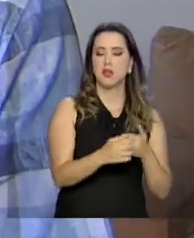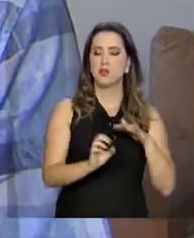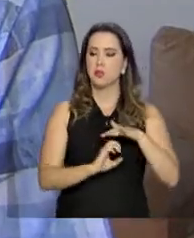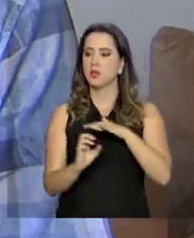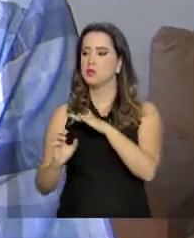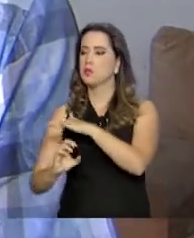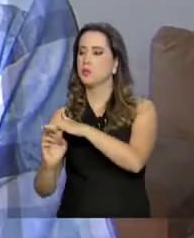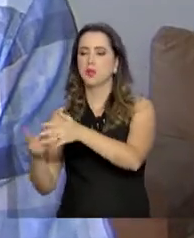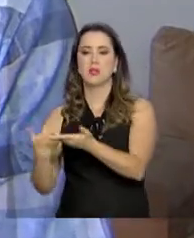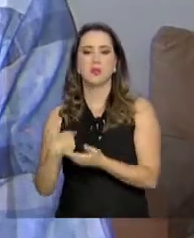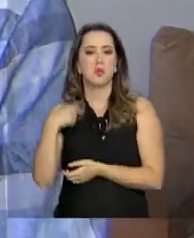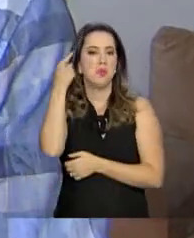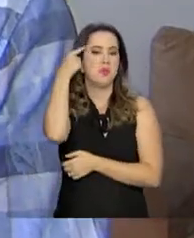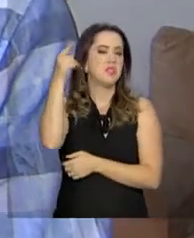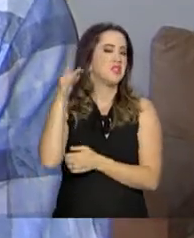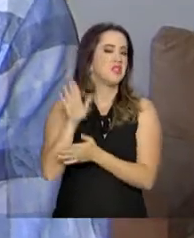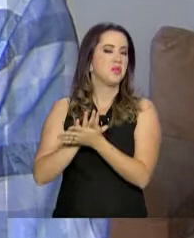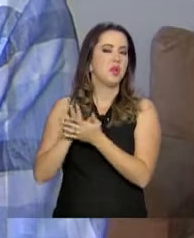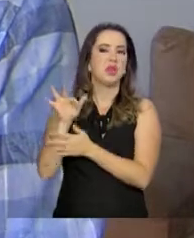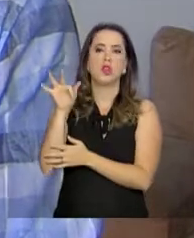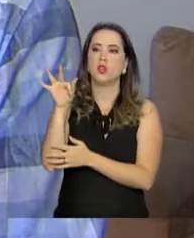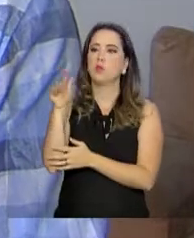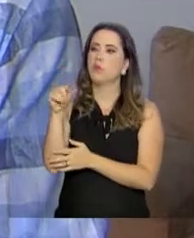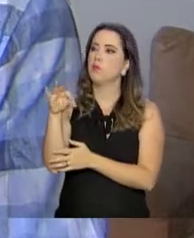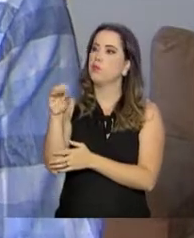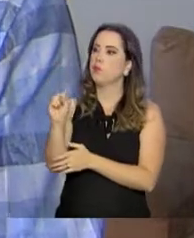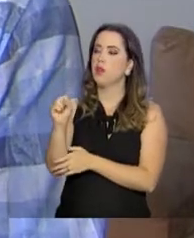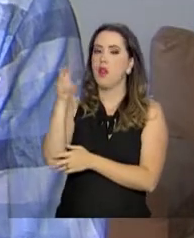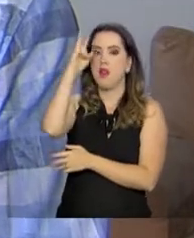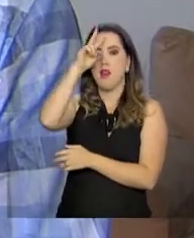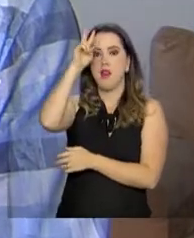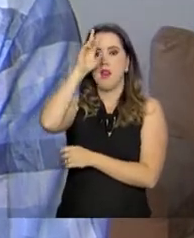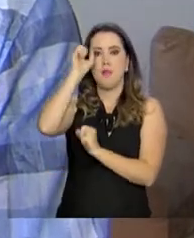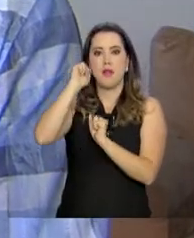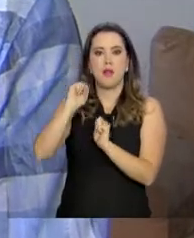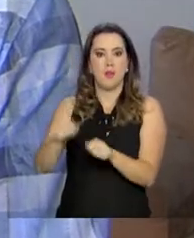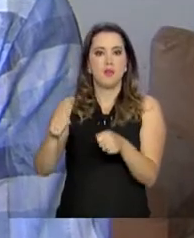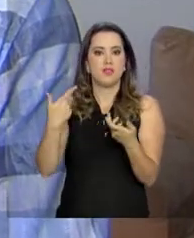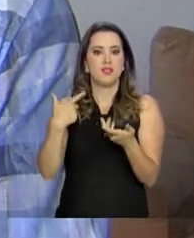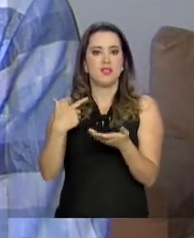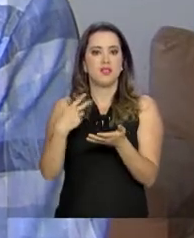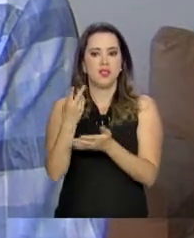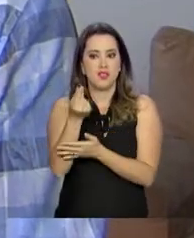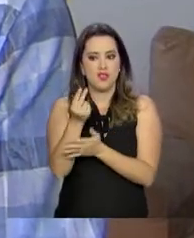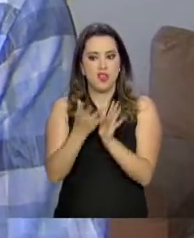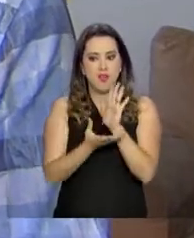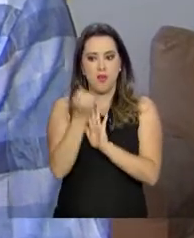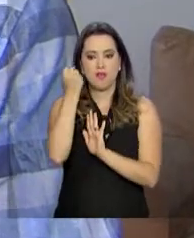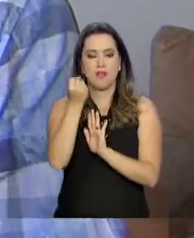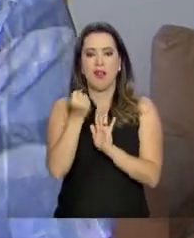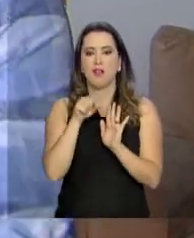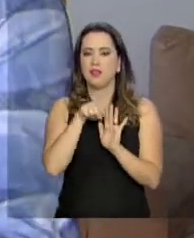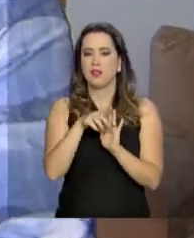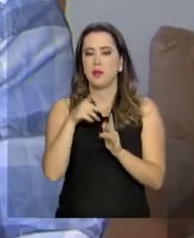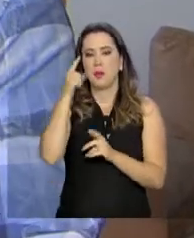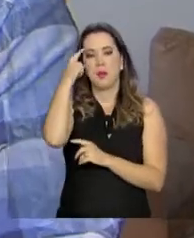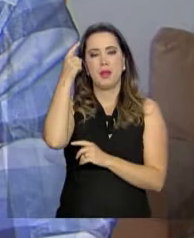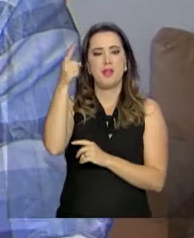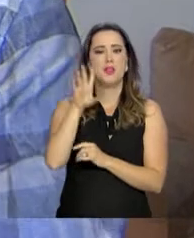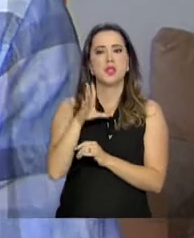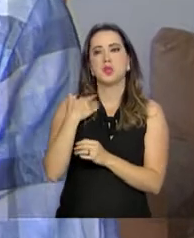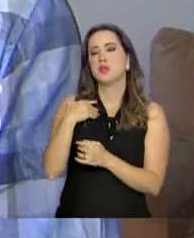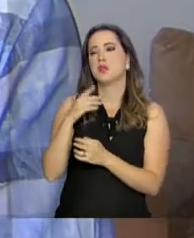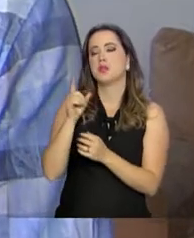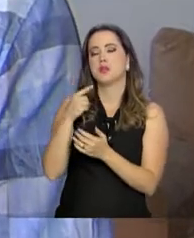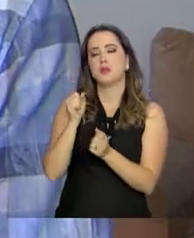tinha pensado no FGTS. E lembrei que eu podia tirar enquanto ainda estivesse trabalhando. Porque a gente sempre pensa, não, é um negócio que você tem